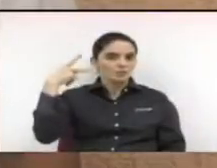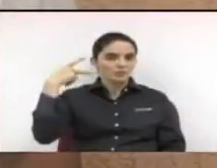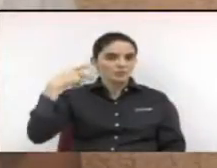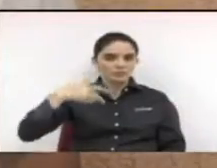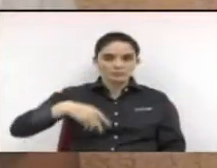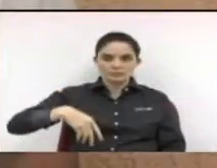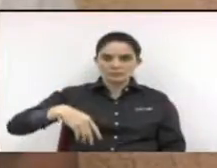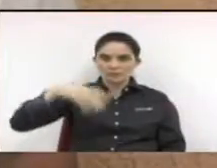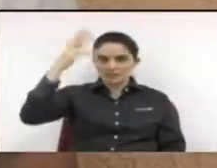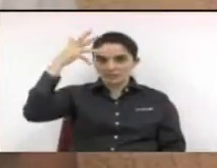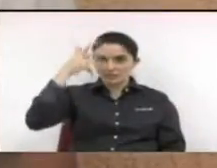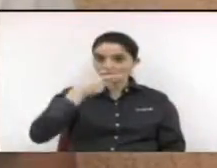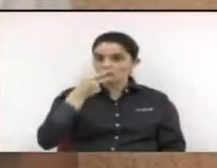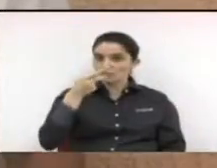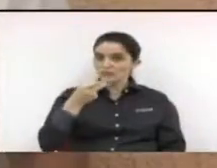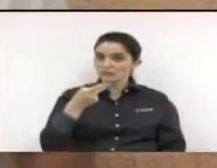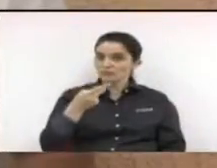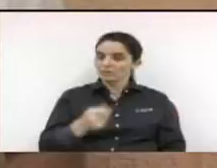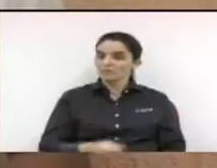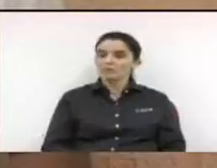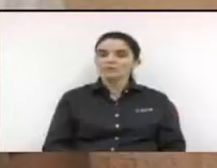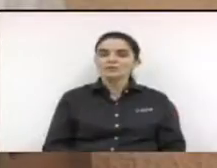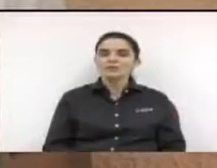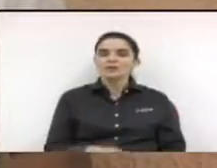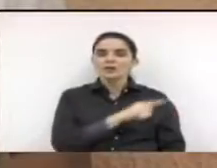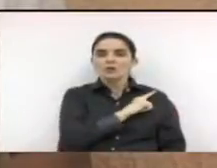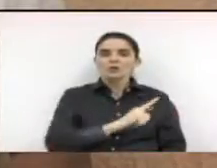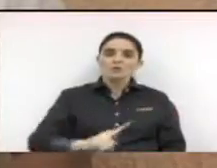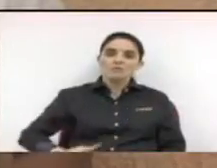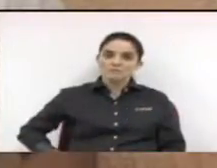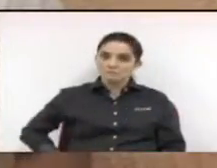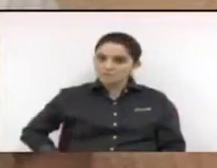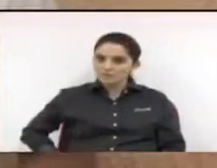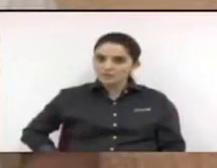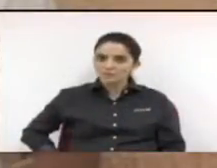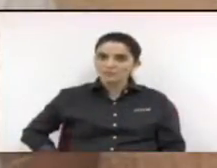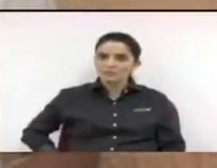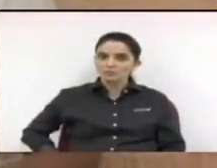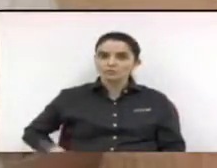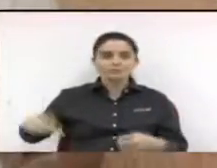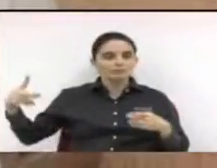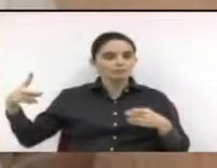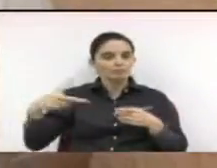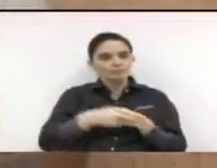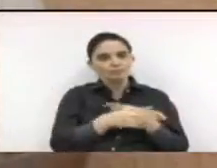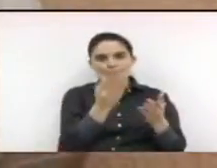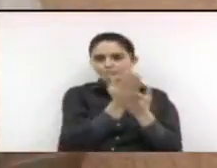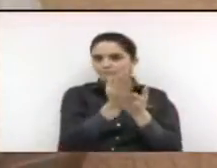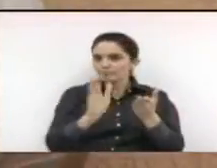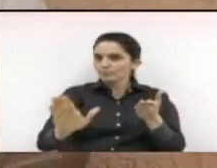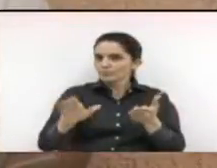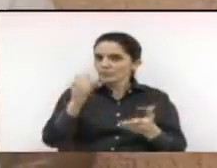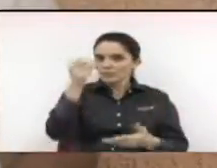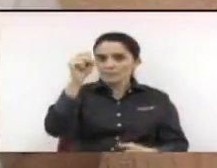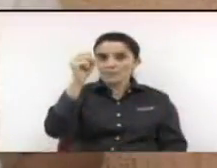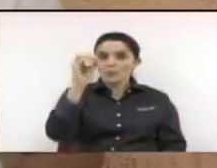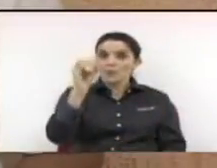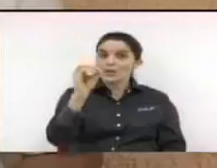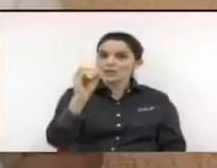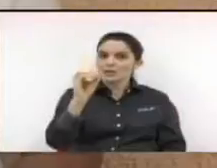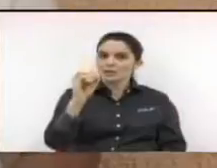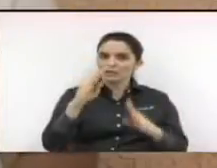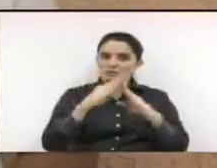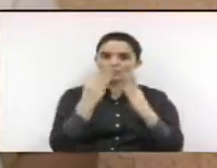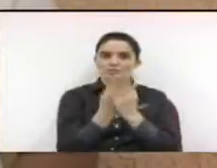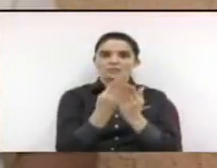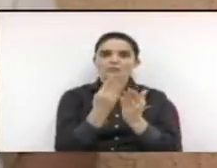importantíssimo manter a mobilização para que o governo estadual não corte não acabe com essas 80 escolas, porque